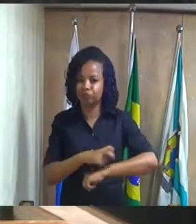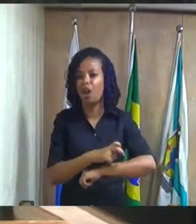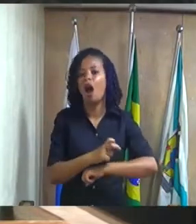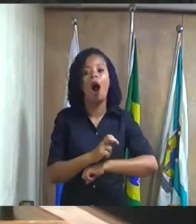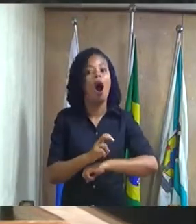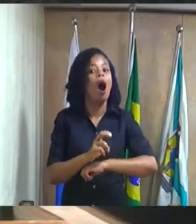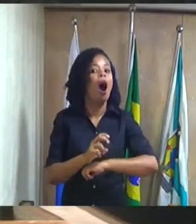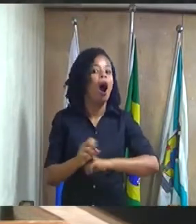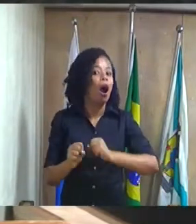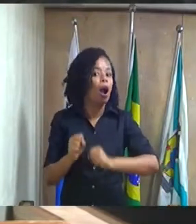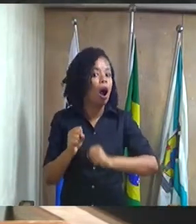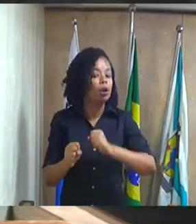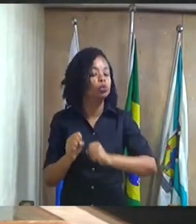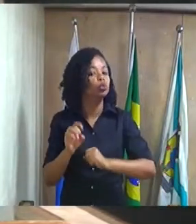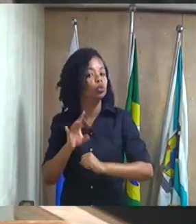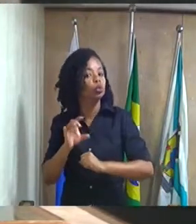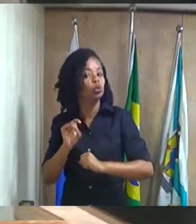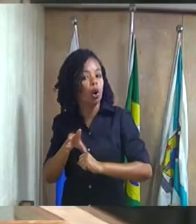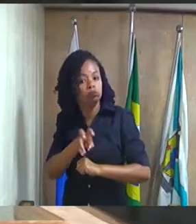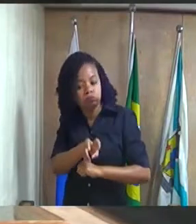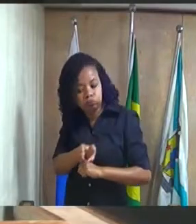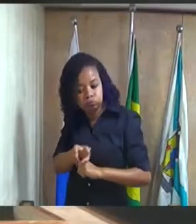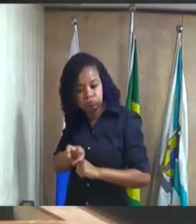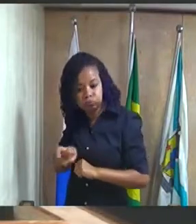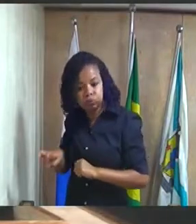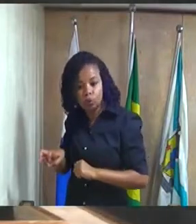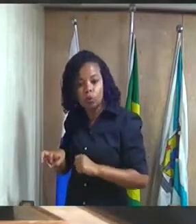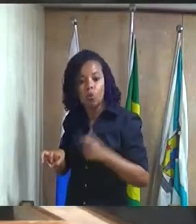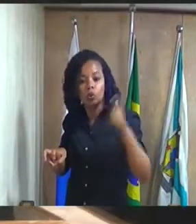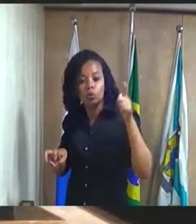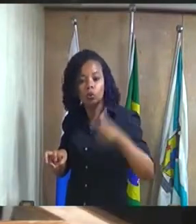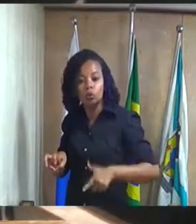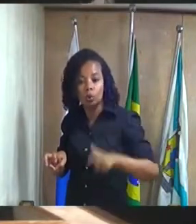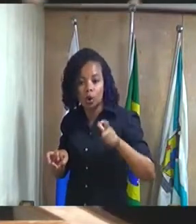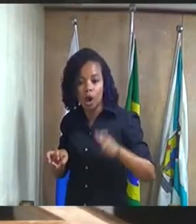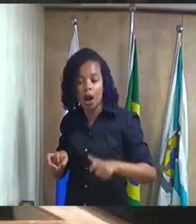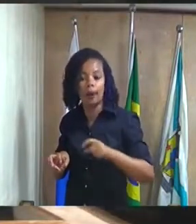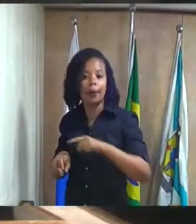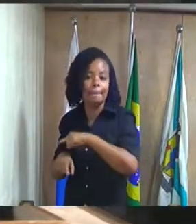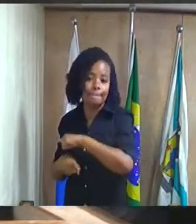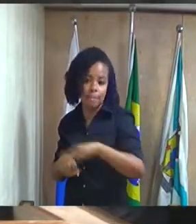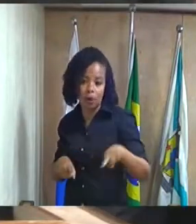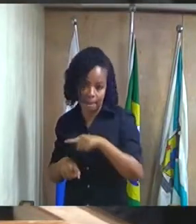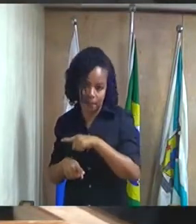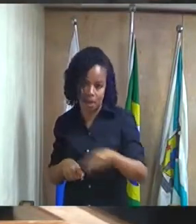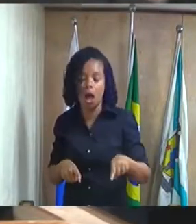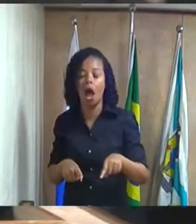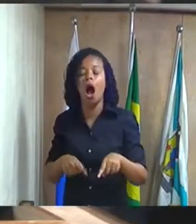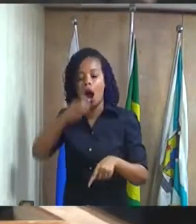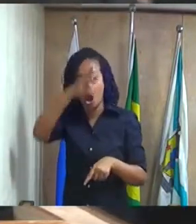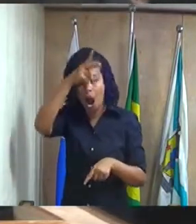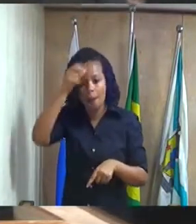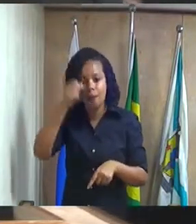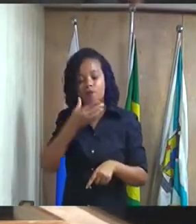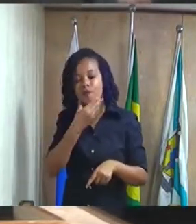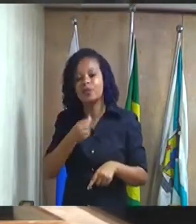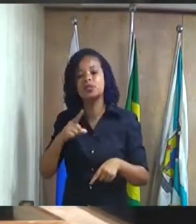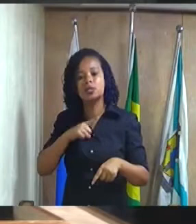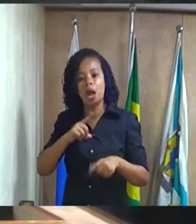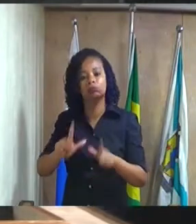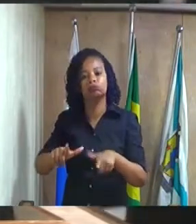carros estacionados em locais proibidos aí a prefeitura tem autoridade tem a